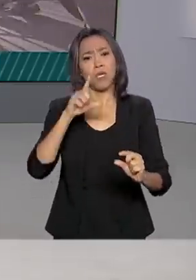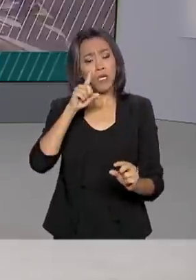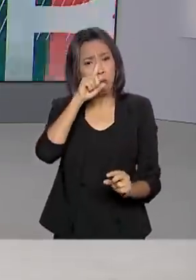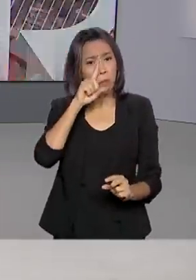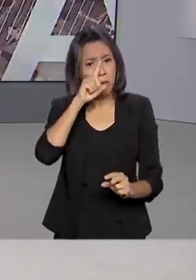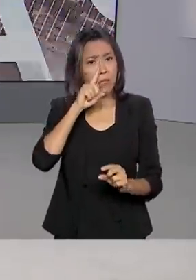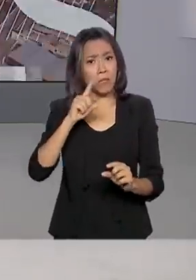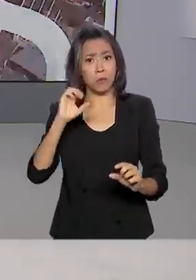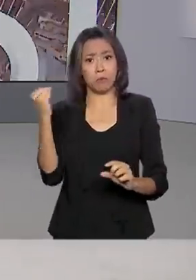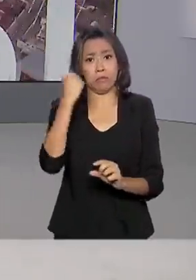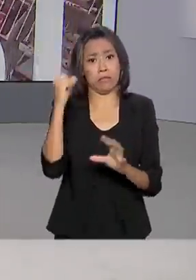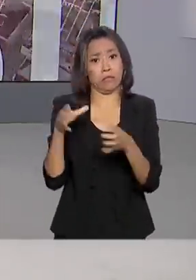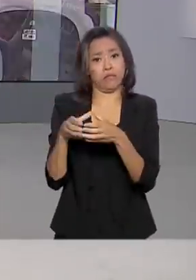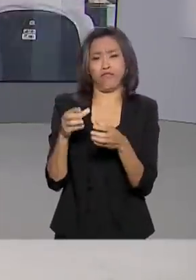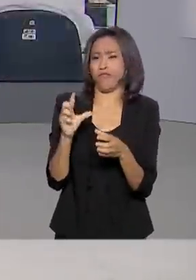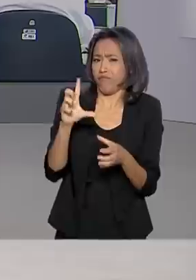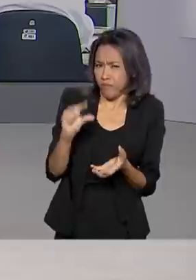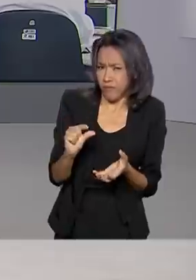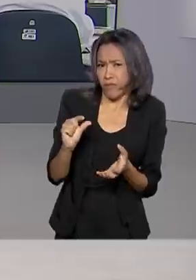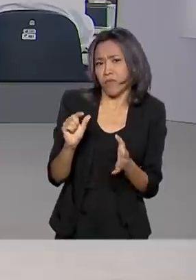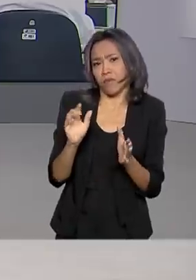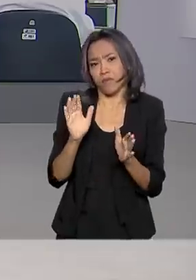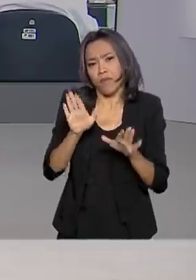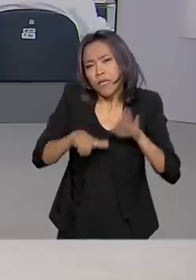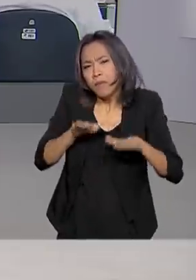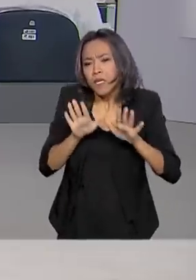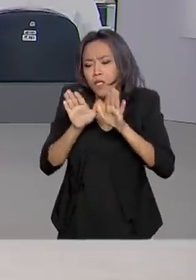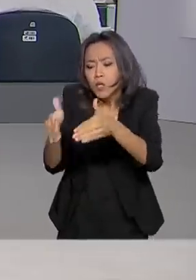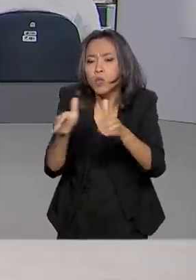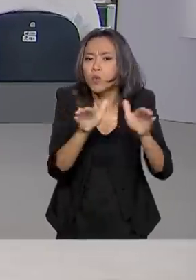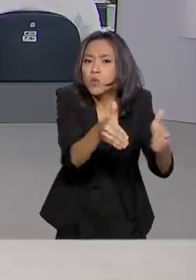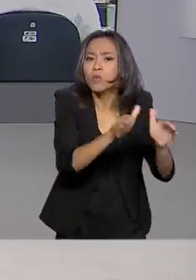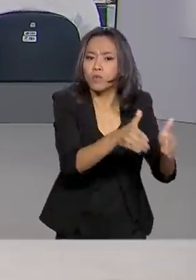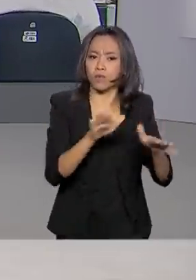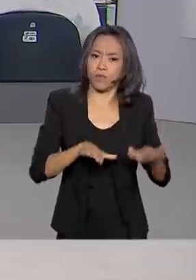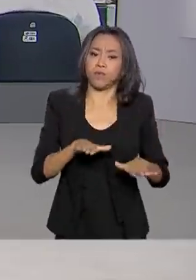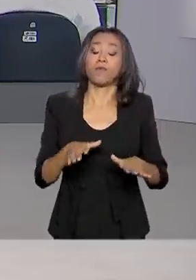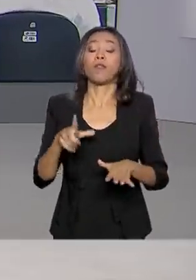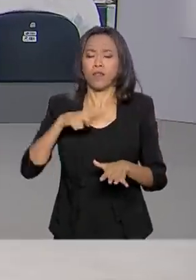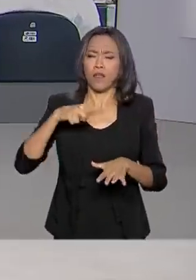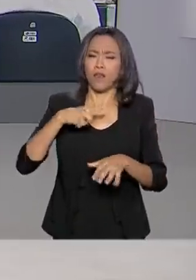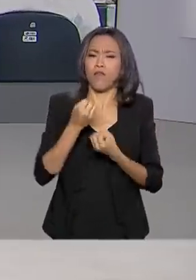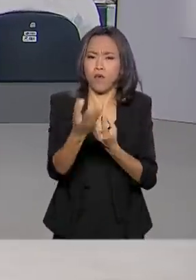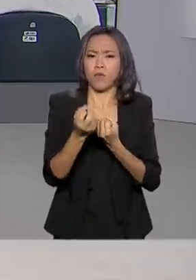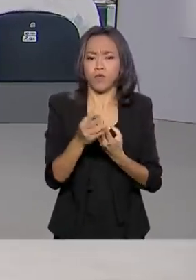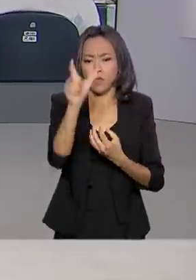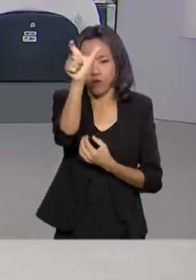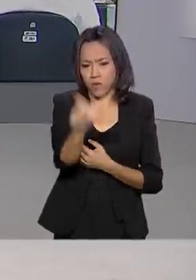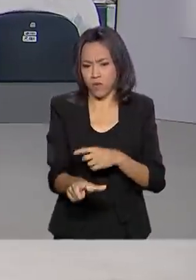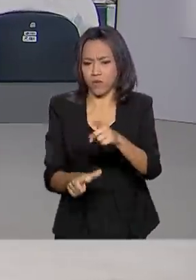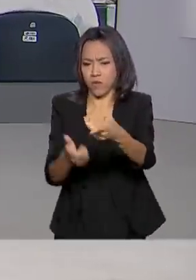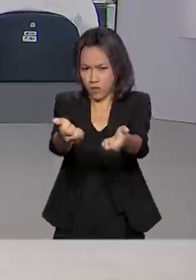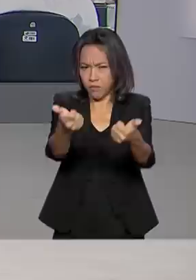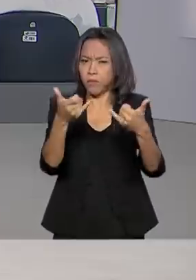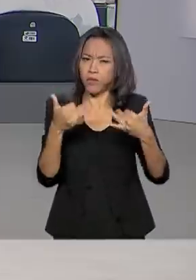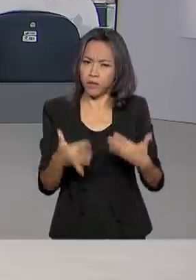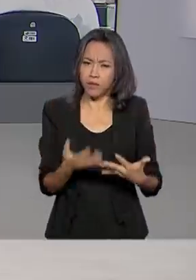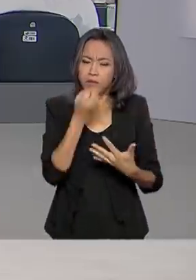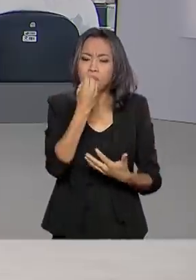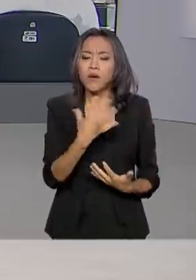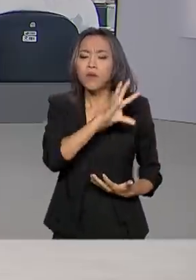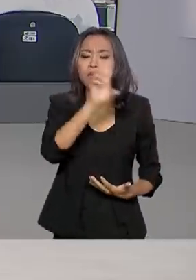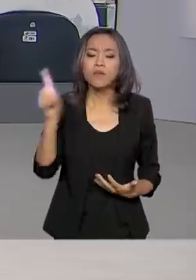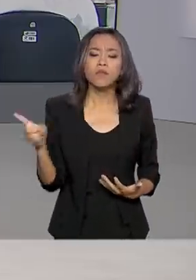específicos. Vamos, então, agora ao Rio de Janeiro, conversar com a repórter Alessandra Lago, que tem outras informações para a gente. Olá, Alessandra, bom dia para você.